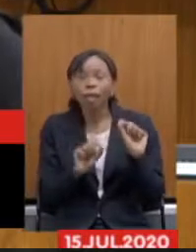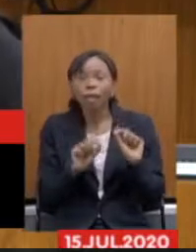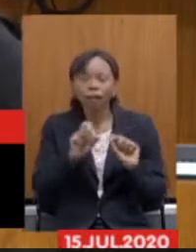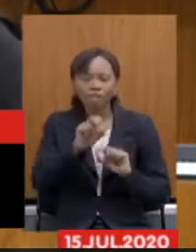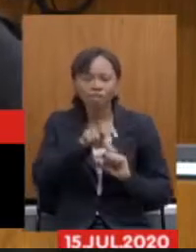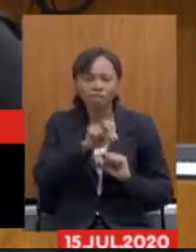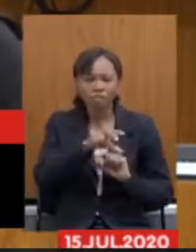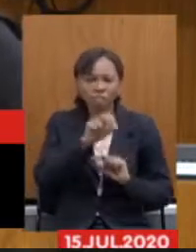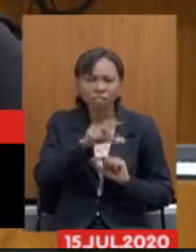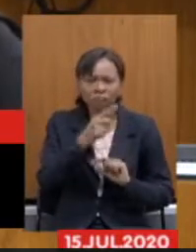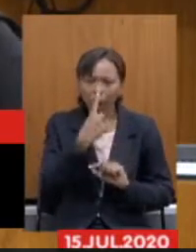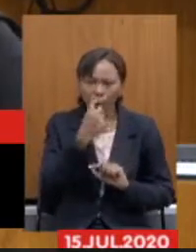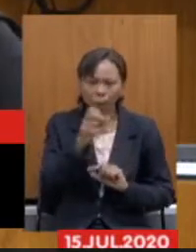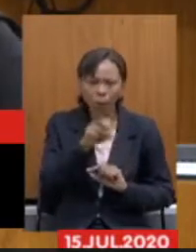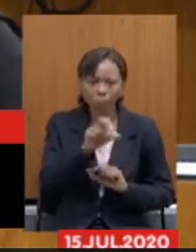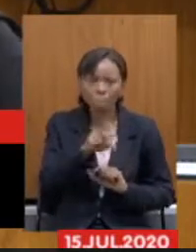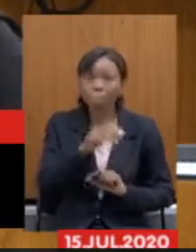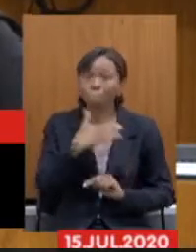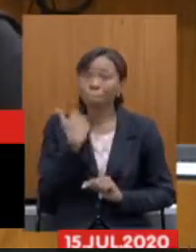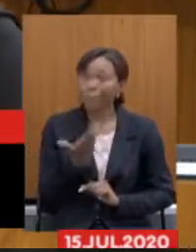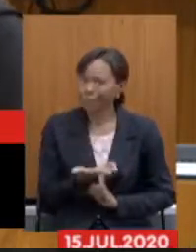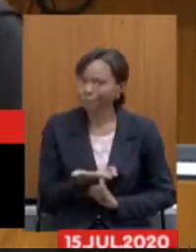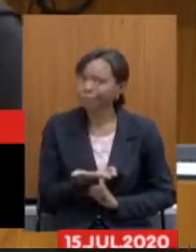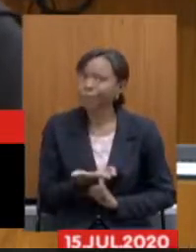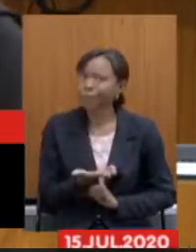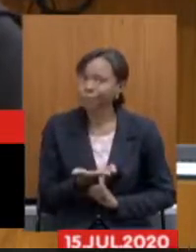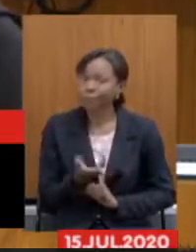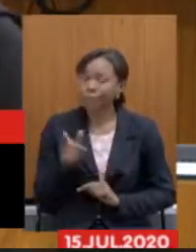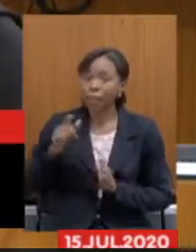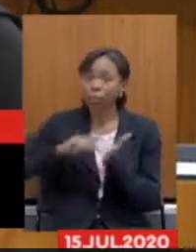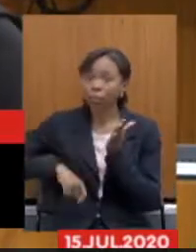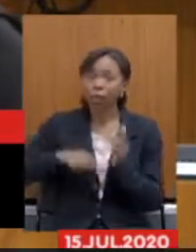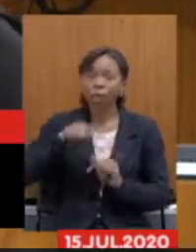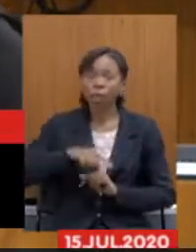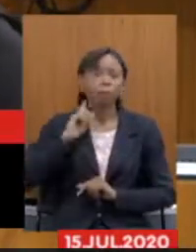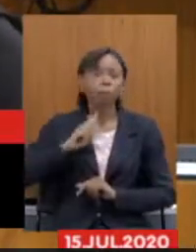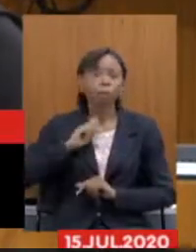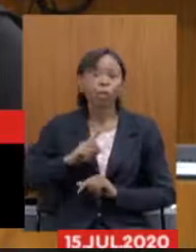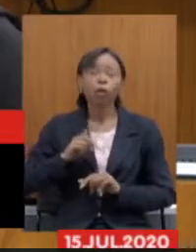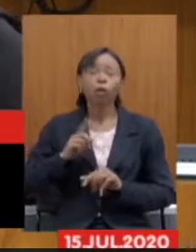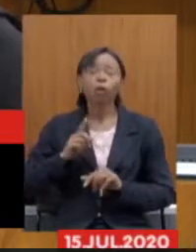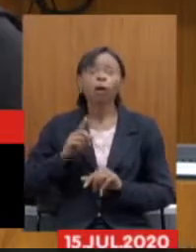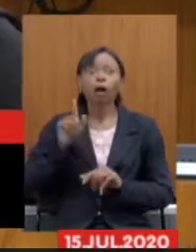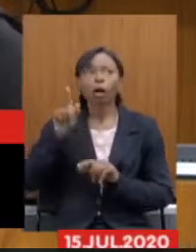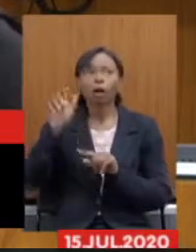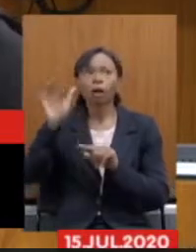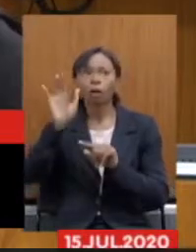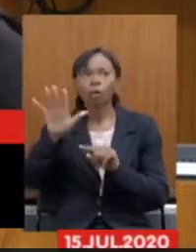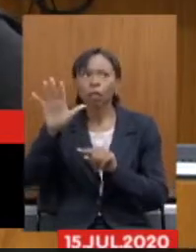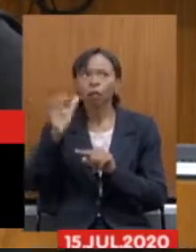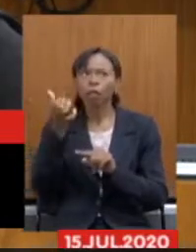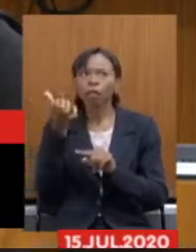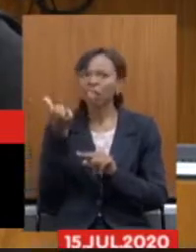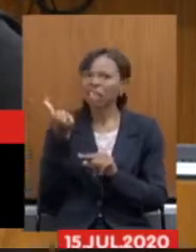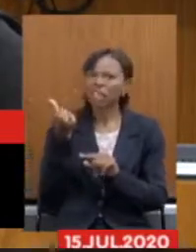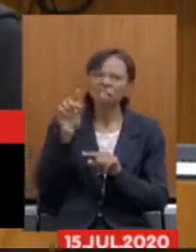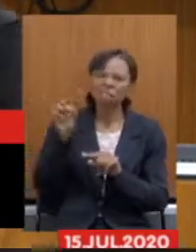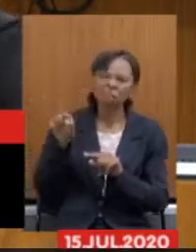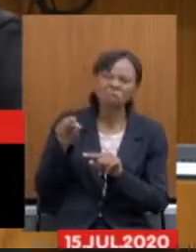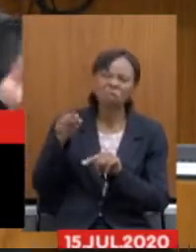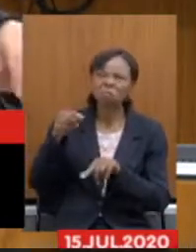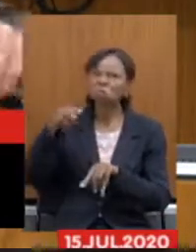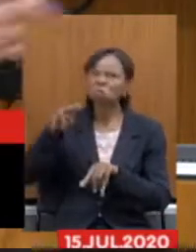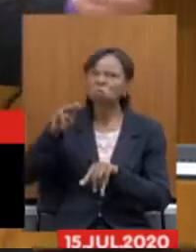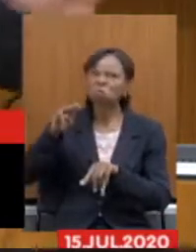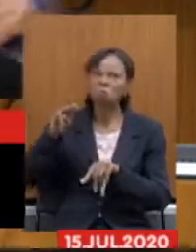câncer, e o estado de Minas, a União vai perder 6,5 bilhões e o estado de Minas vai perder 1 bilhão por ano. Só